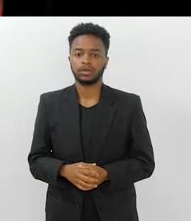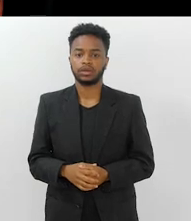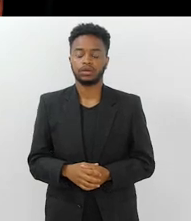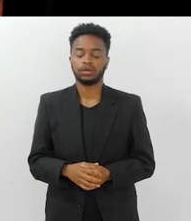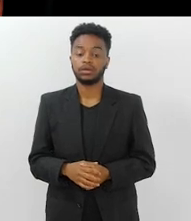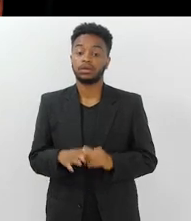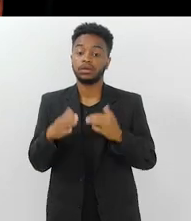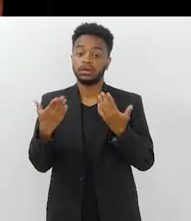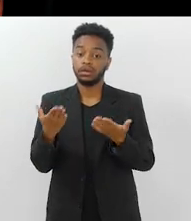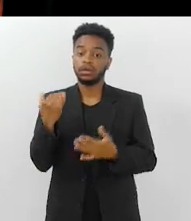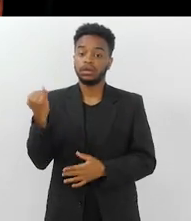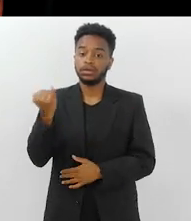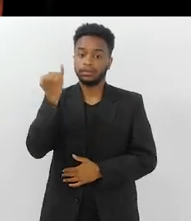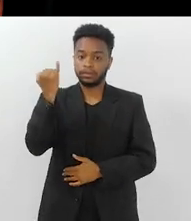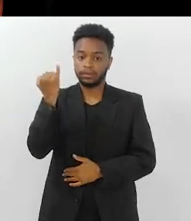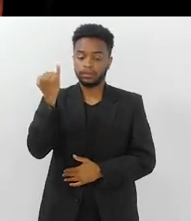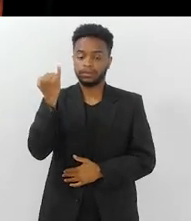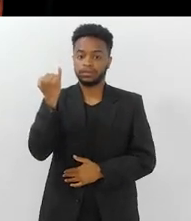É importante